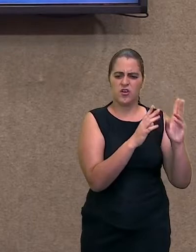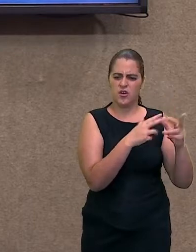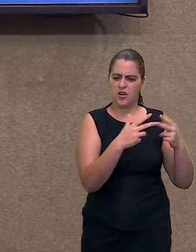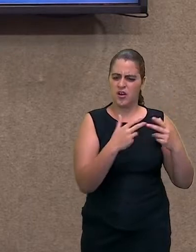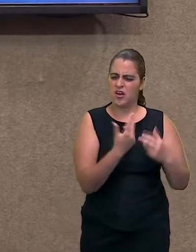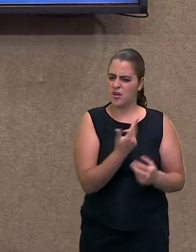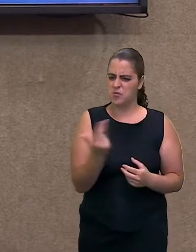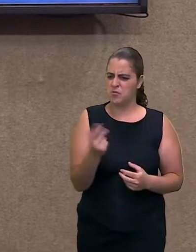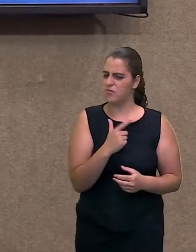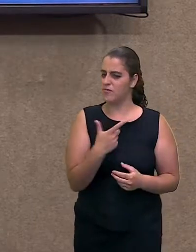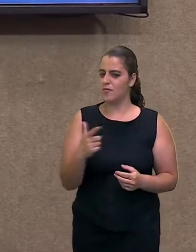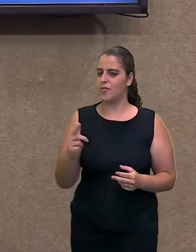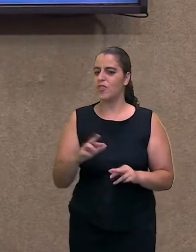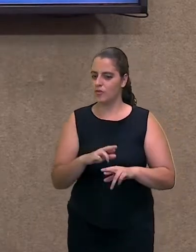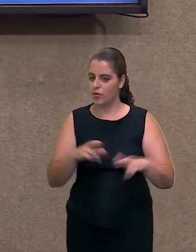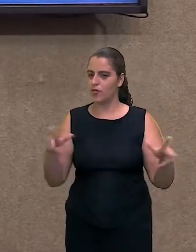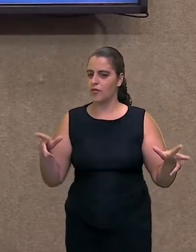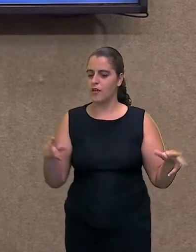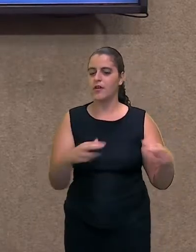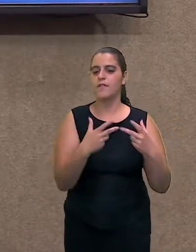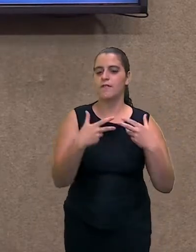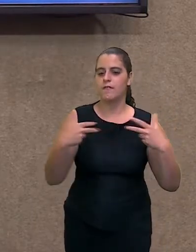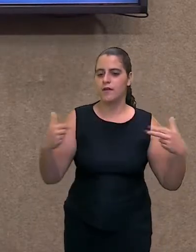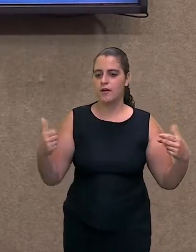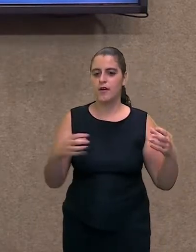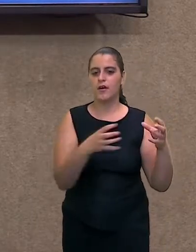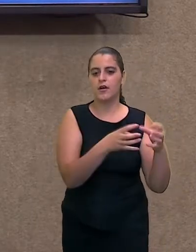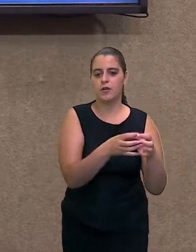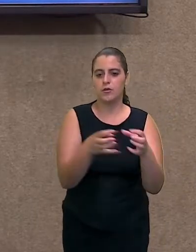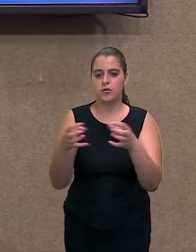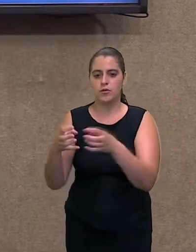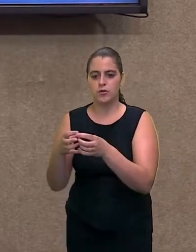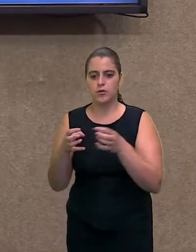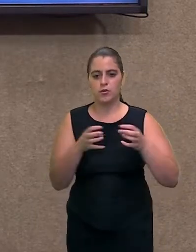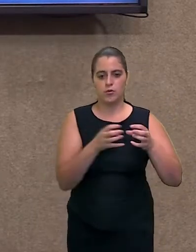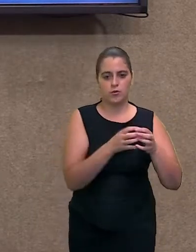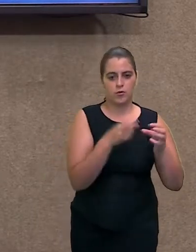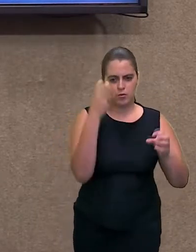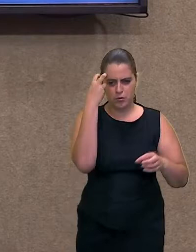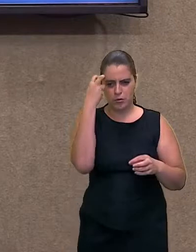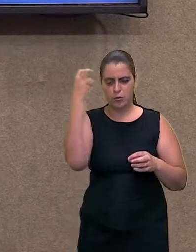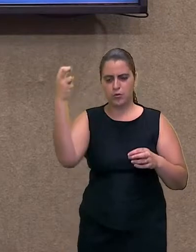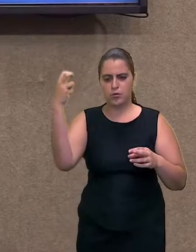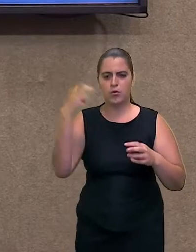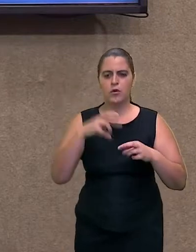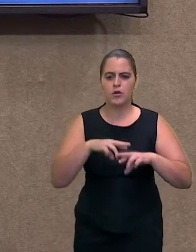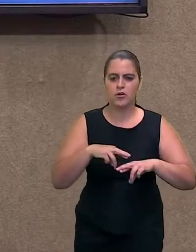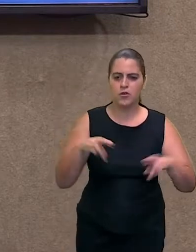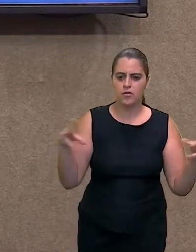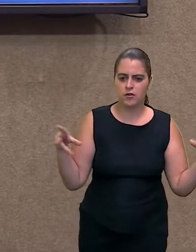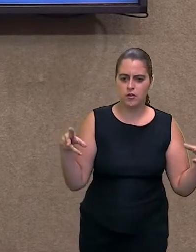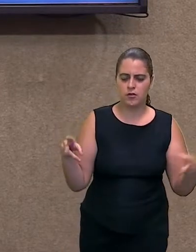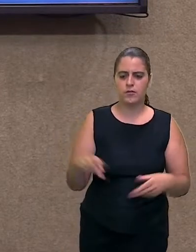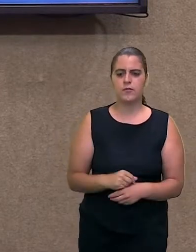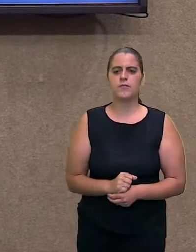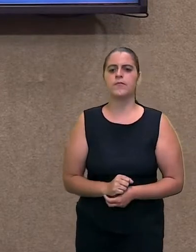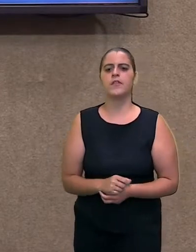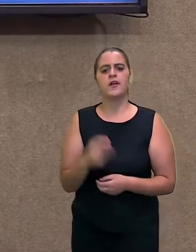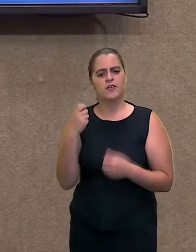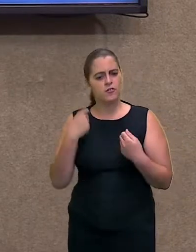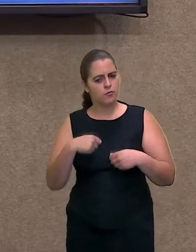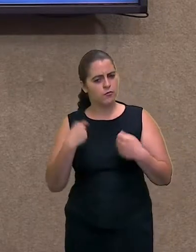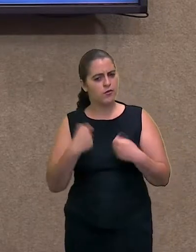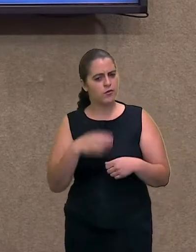não é. Existem vários grupos com costumes e hábitos diferentes. Então, isso a gente